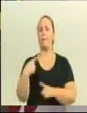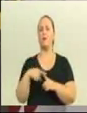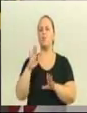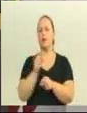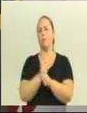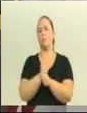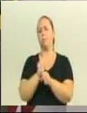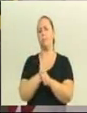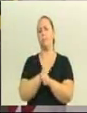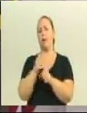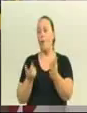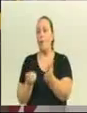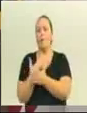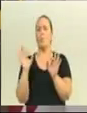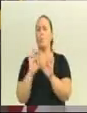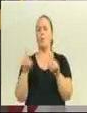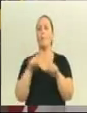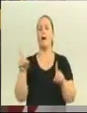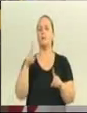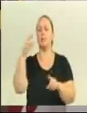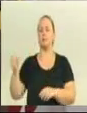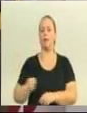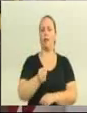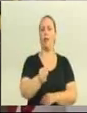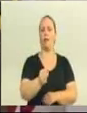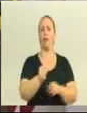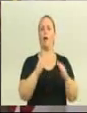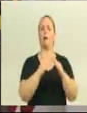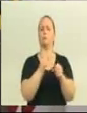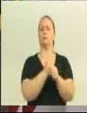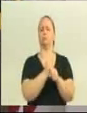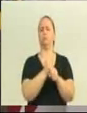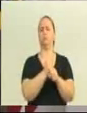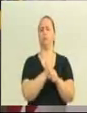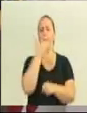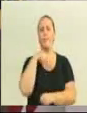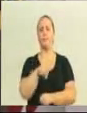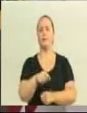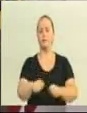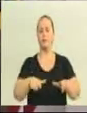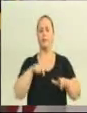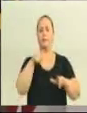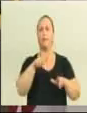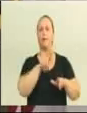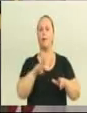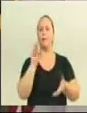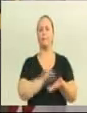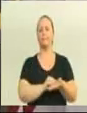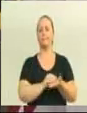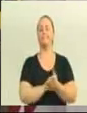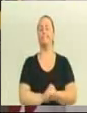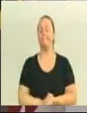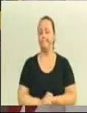Exª, que eu não consegui. Falta vontade política, vereador Vanelei. V. Exª tem cobrado isso.